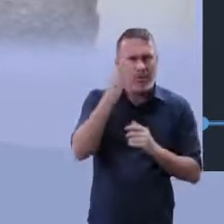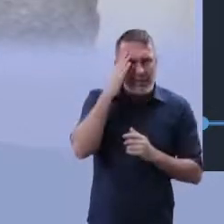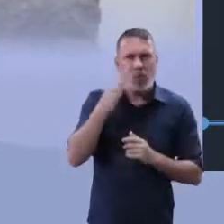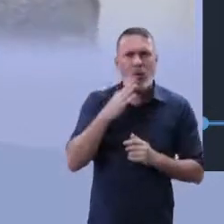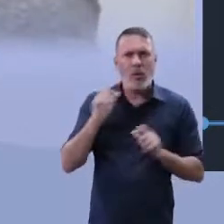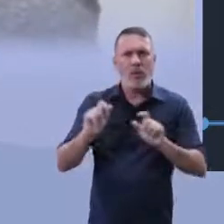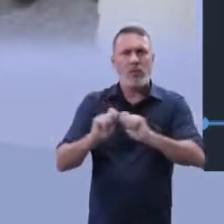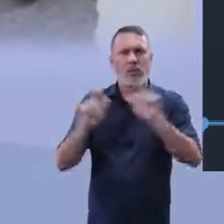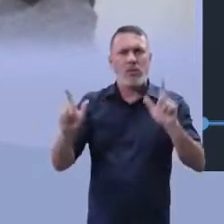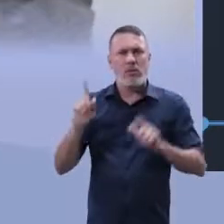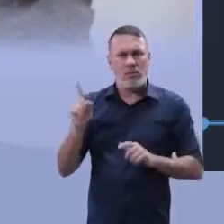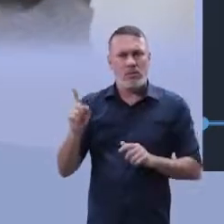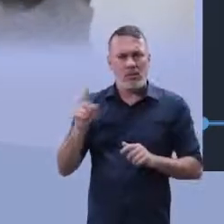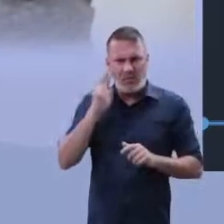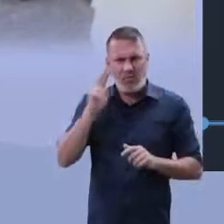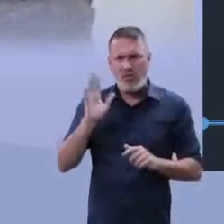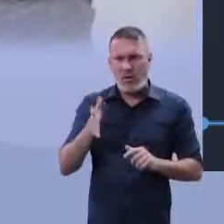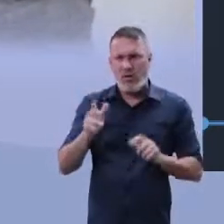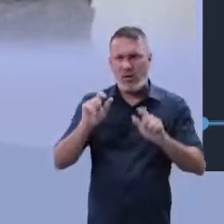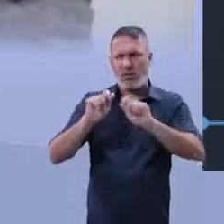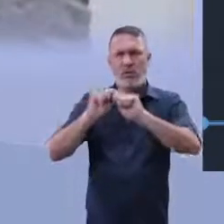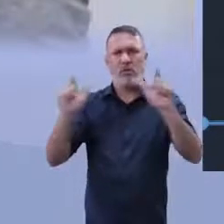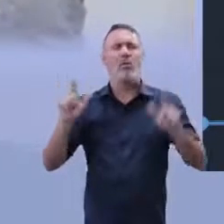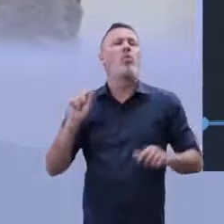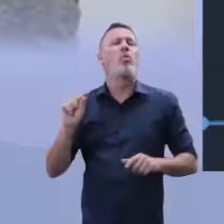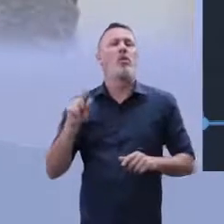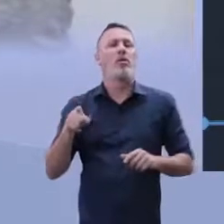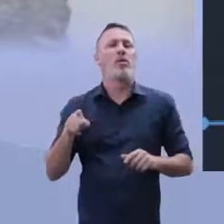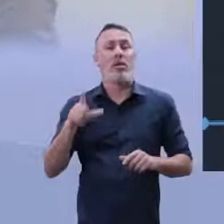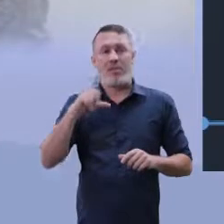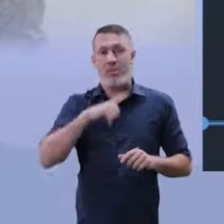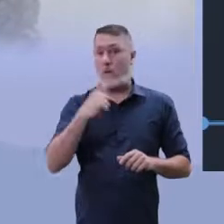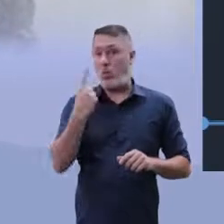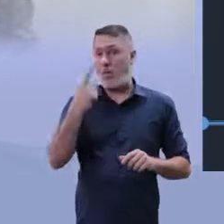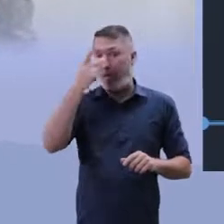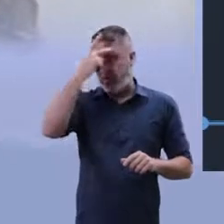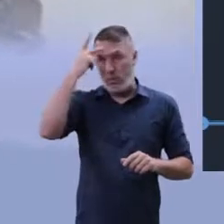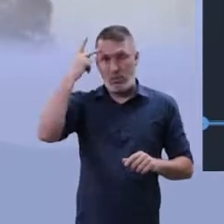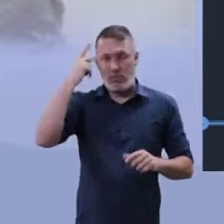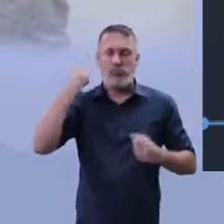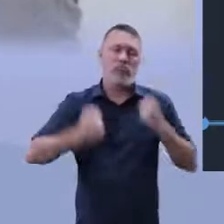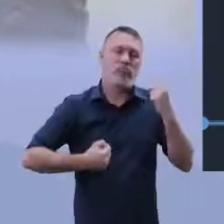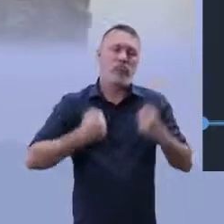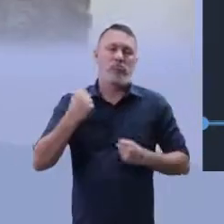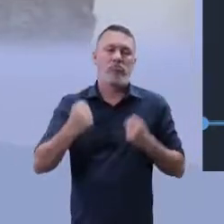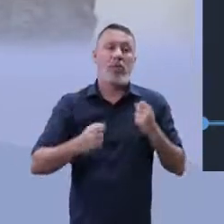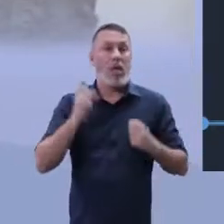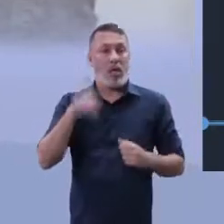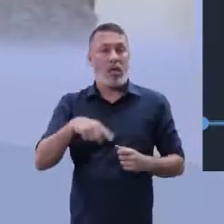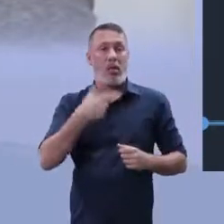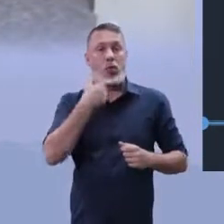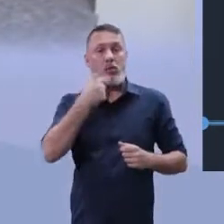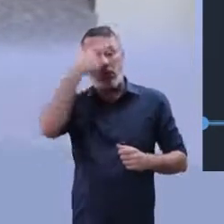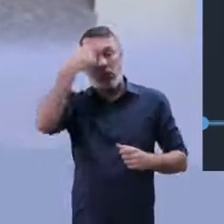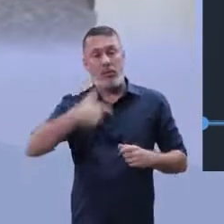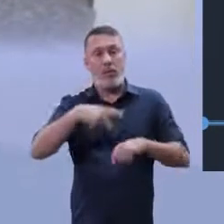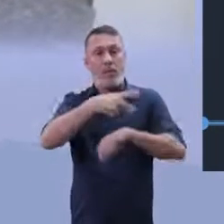ao lado. Que cena é essa? Vocês já viram essa cena? Olha só. O corredor espanhol, que está logo atrás,